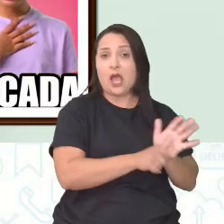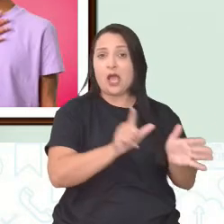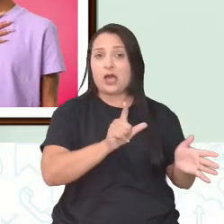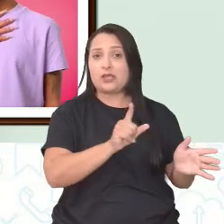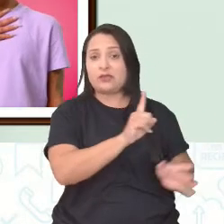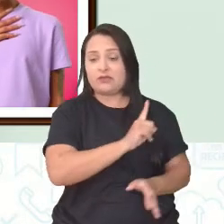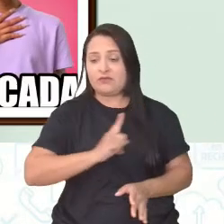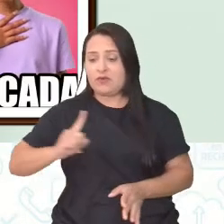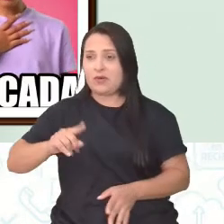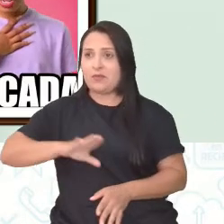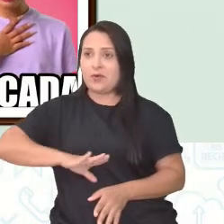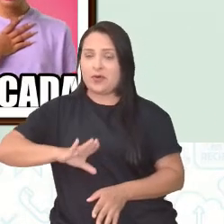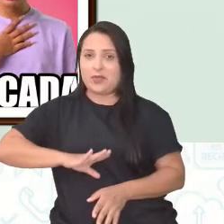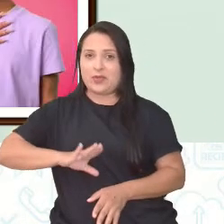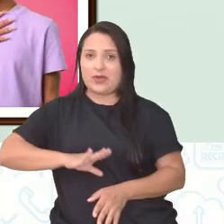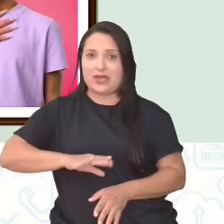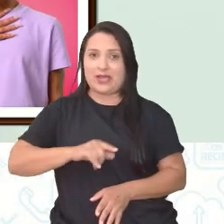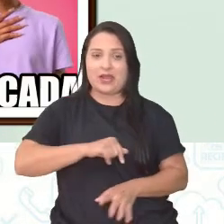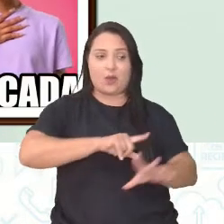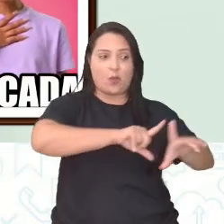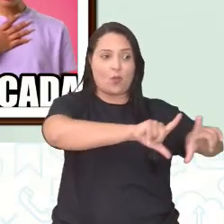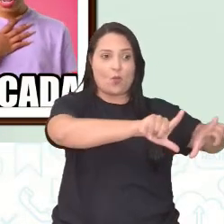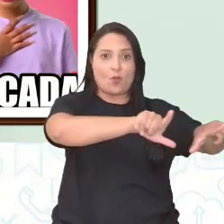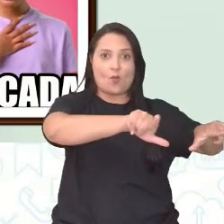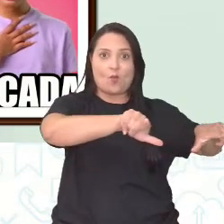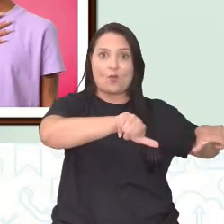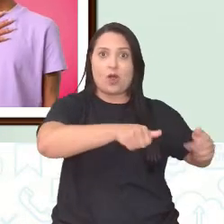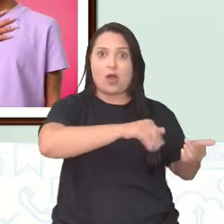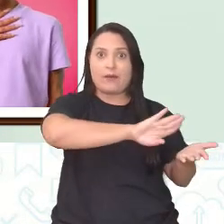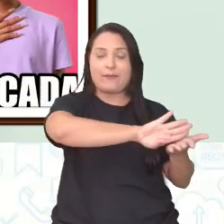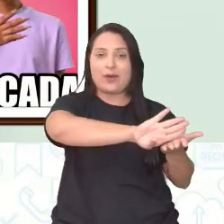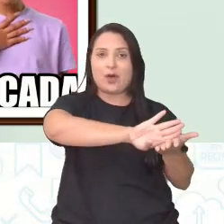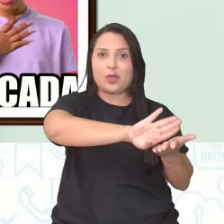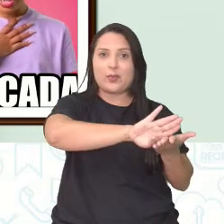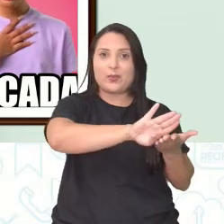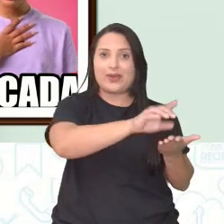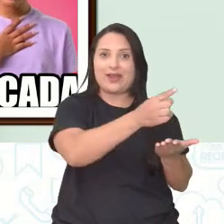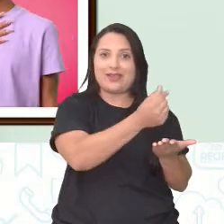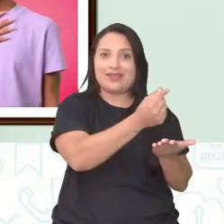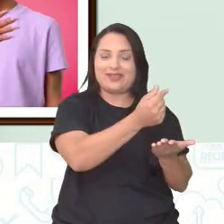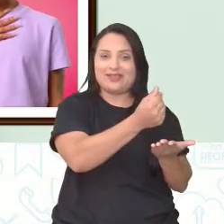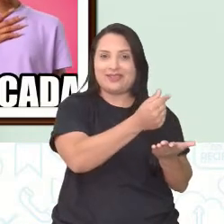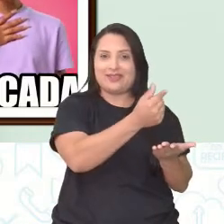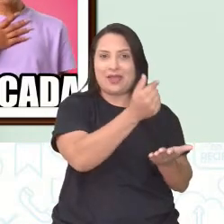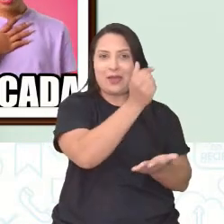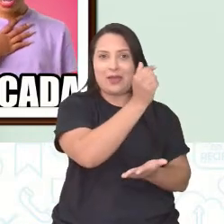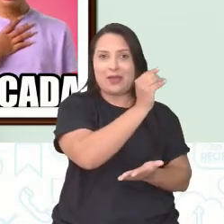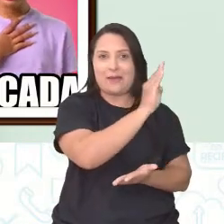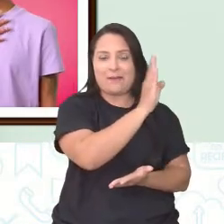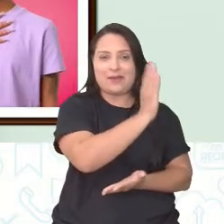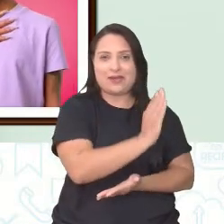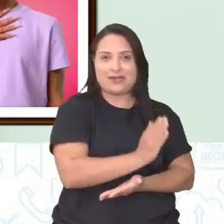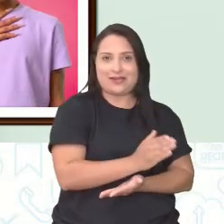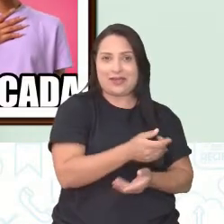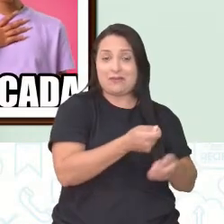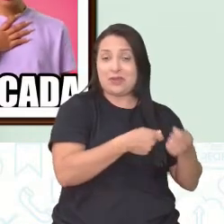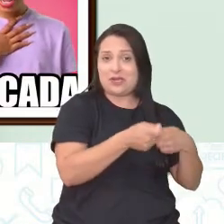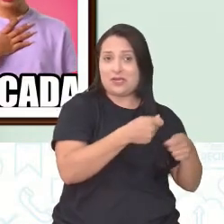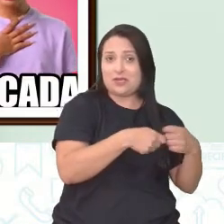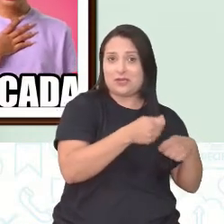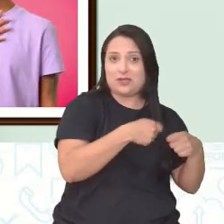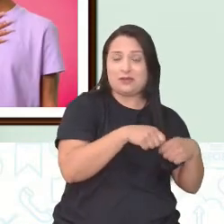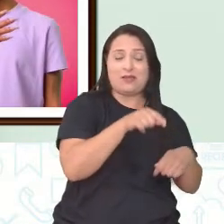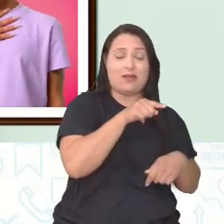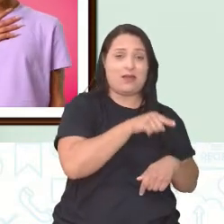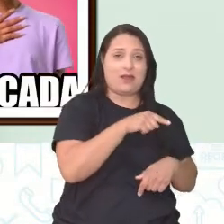esvaziou os cofres do Banco do Brasil. Claro, né? As medidas aí econômicas, administrativas que ele havia